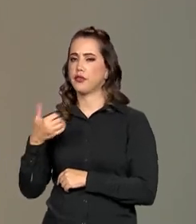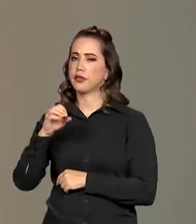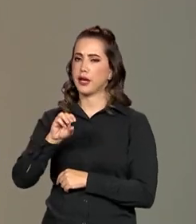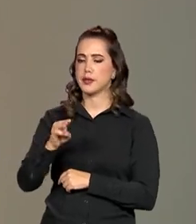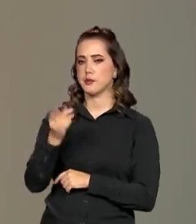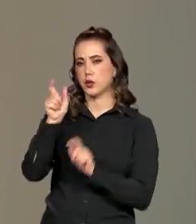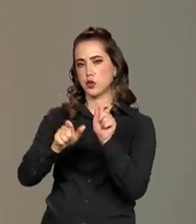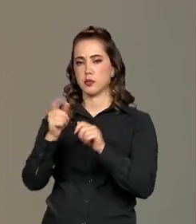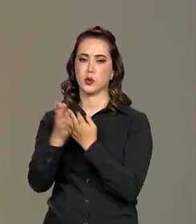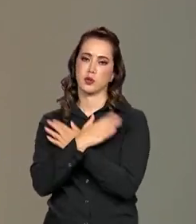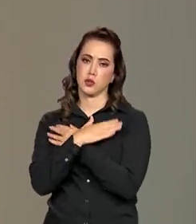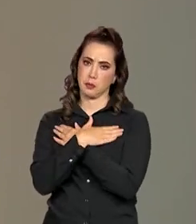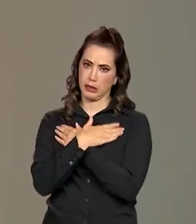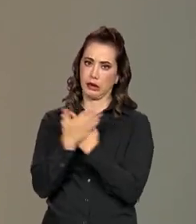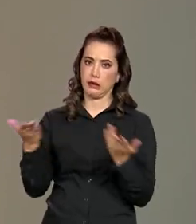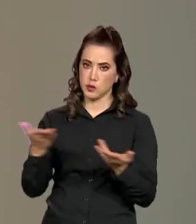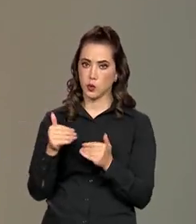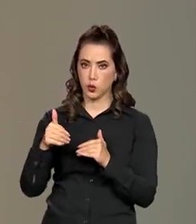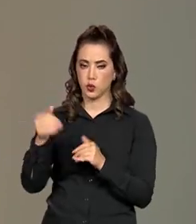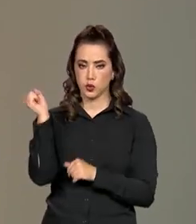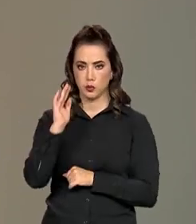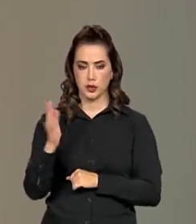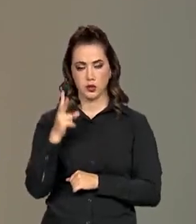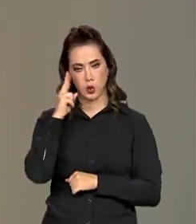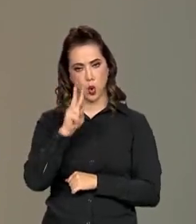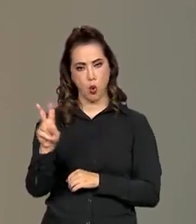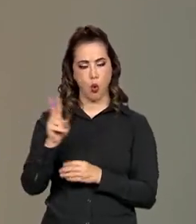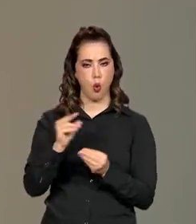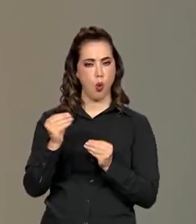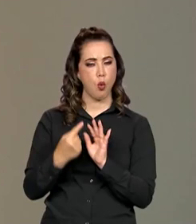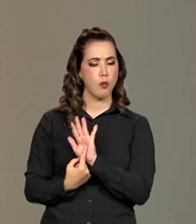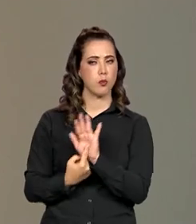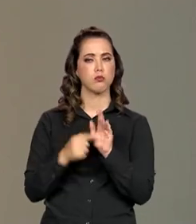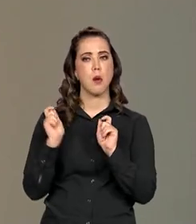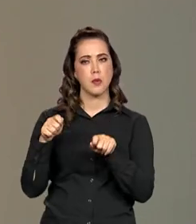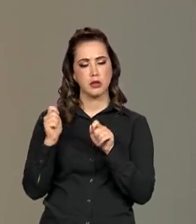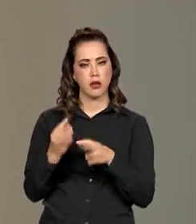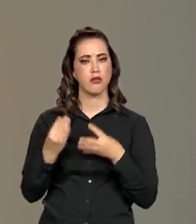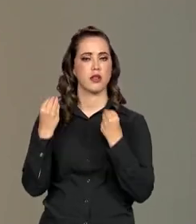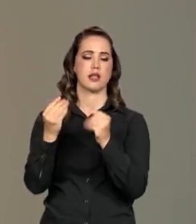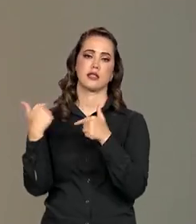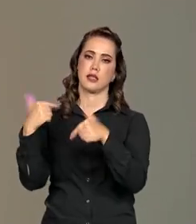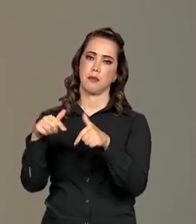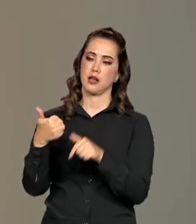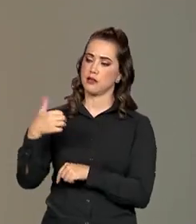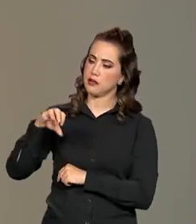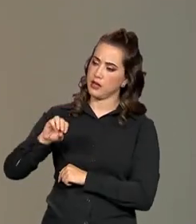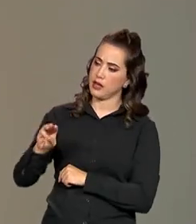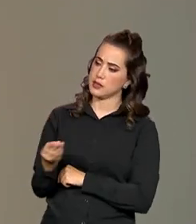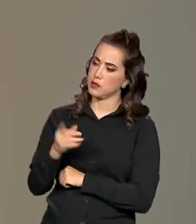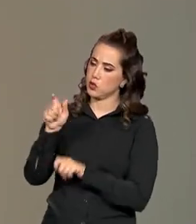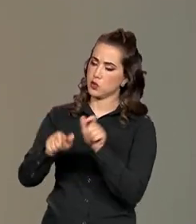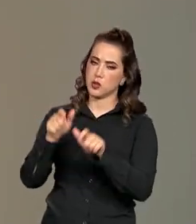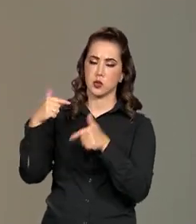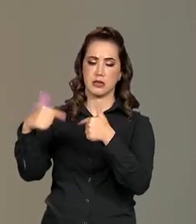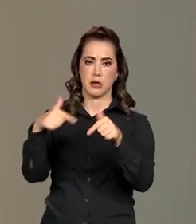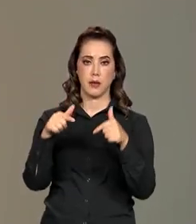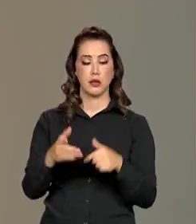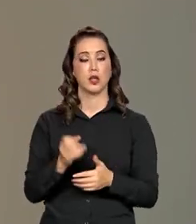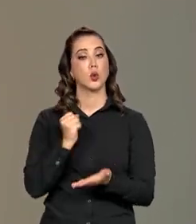de trabalho. Como que o senhor vê, como trazer essas pessoas para o mercado de trabalho, essas 10 milhões que estão fora, e